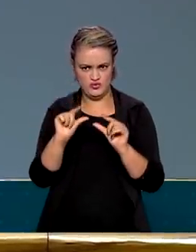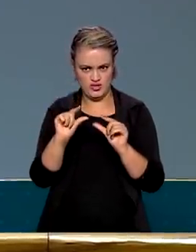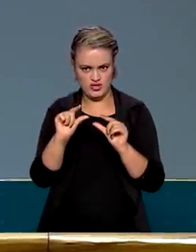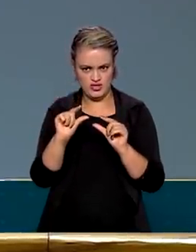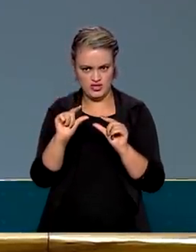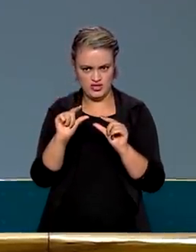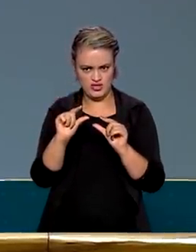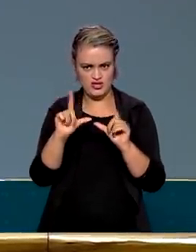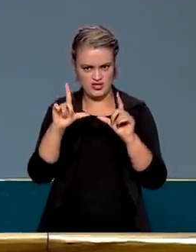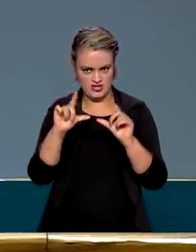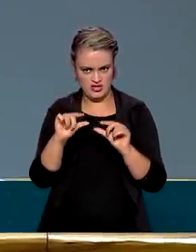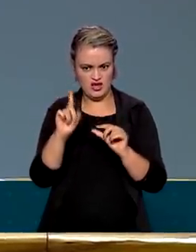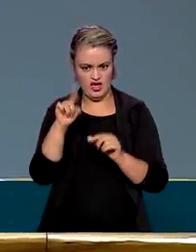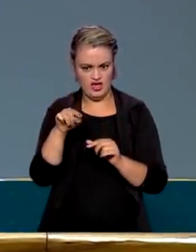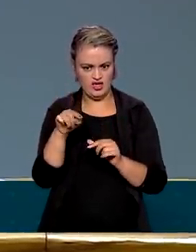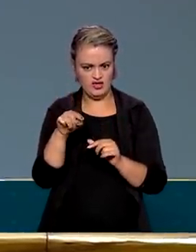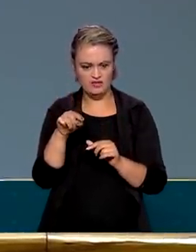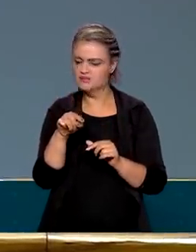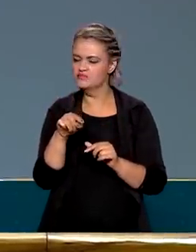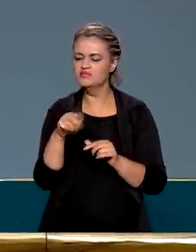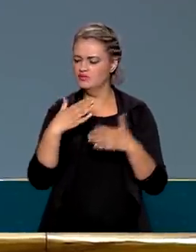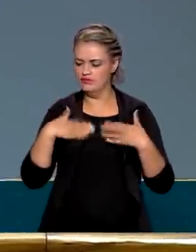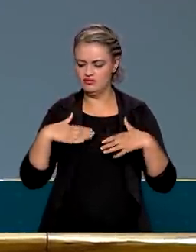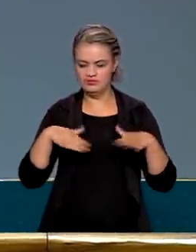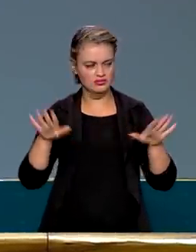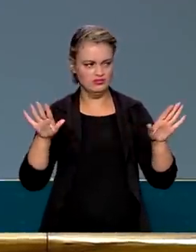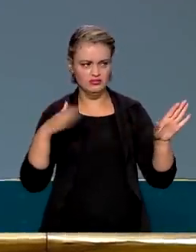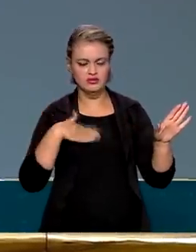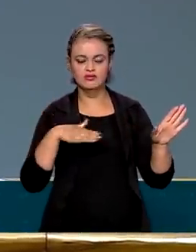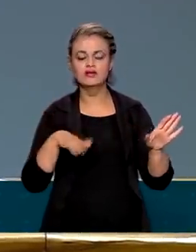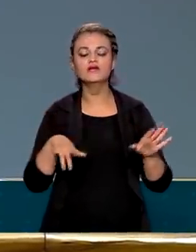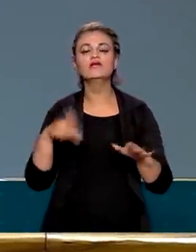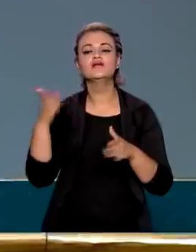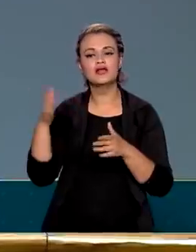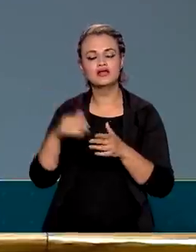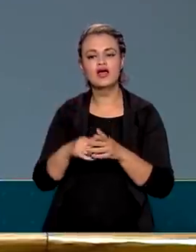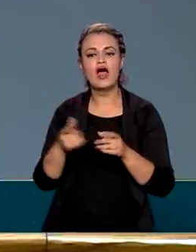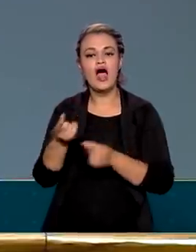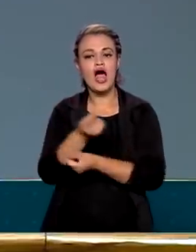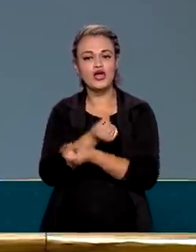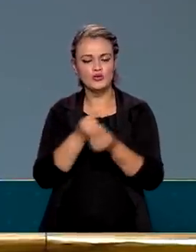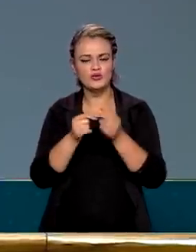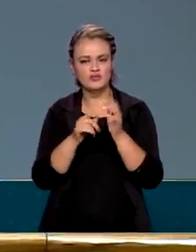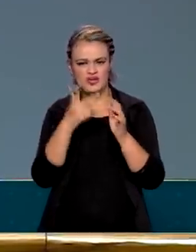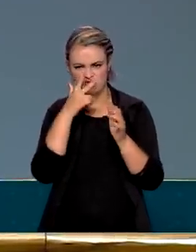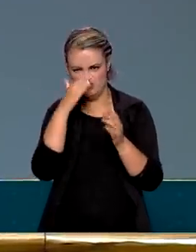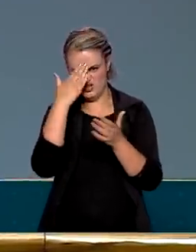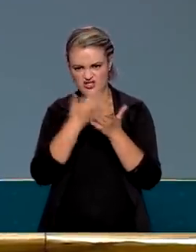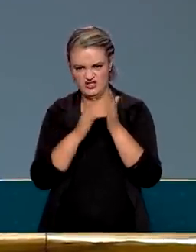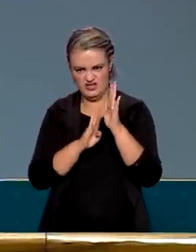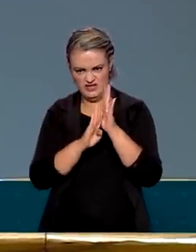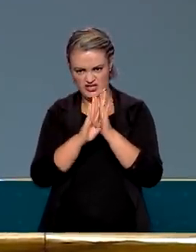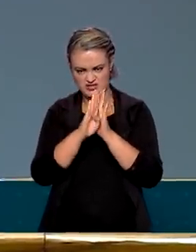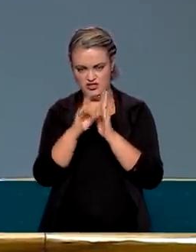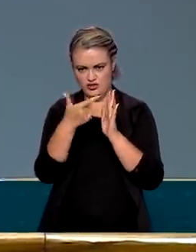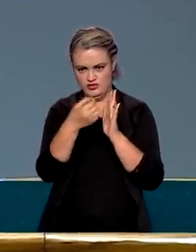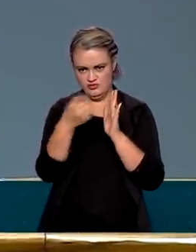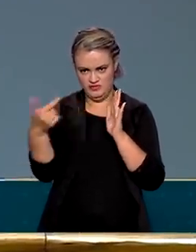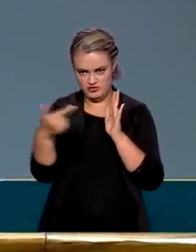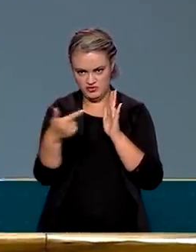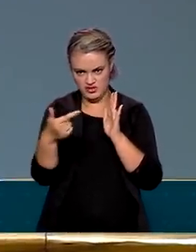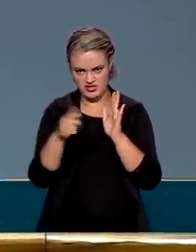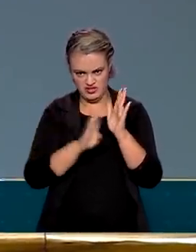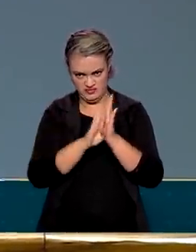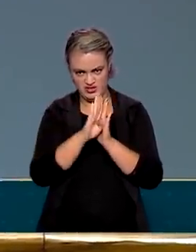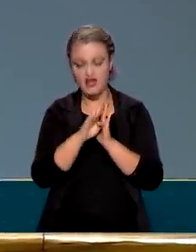ainda mais. Tranquilo, pessoal. O senhor acredita que a economia ainda vai crescer em 2022? Eu acho que a economia